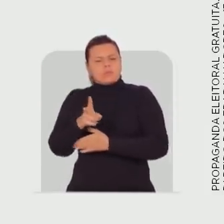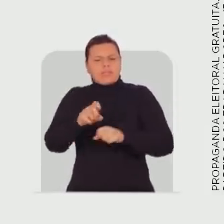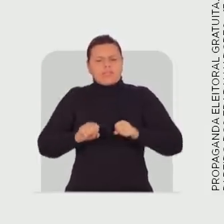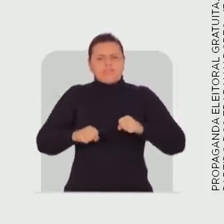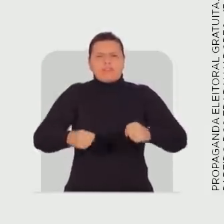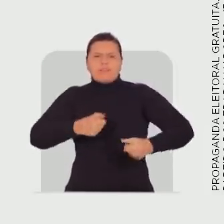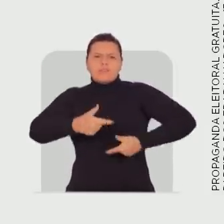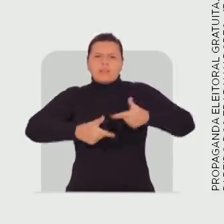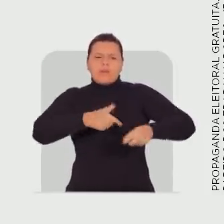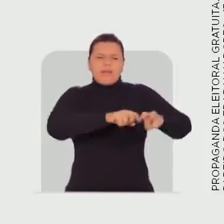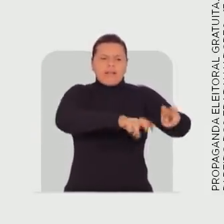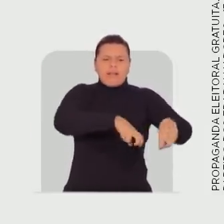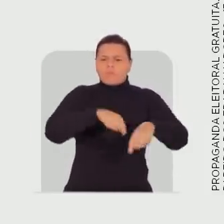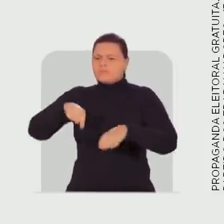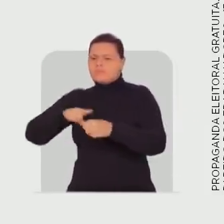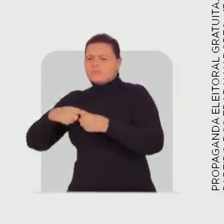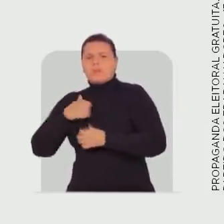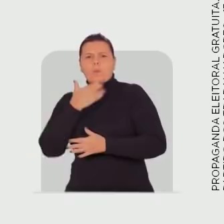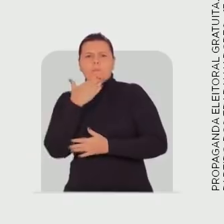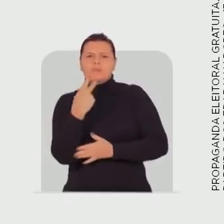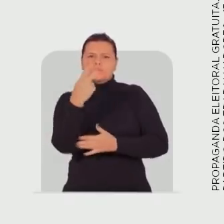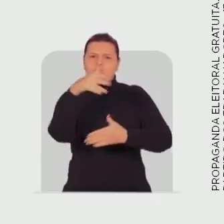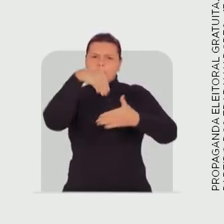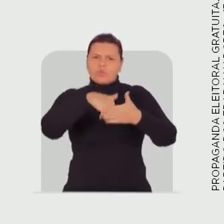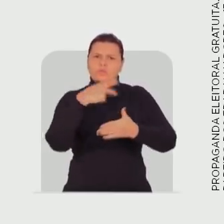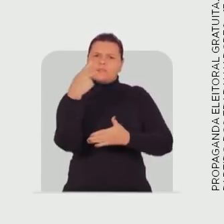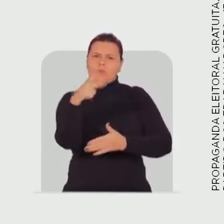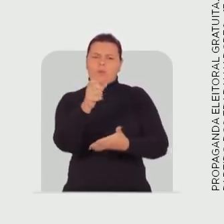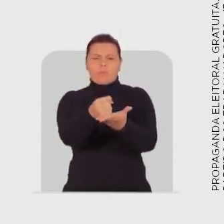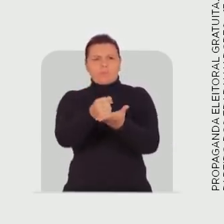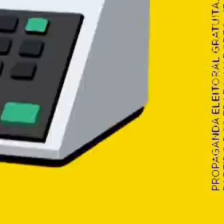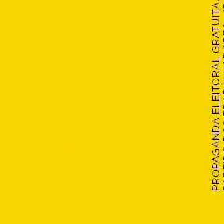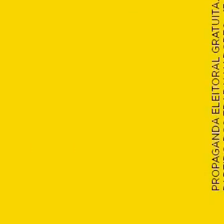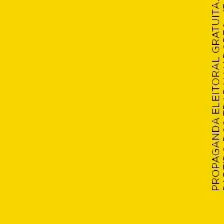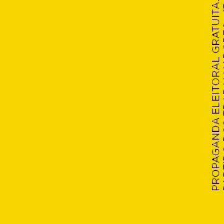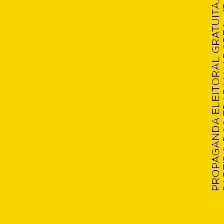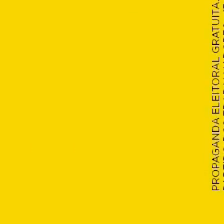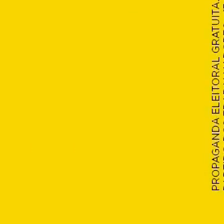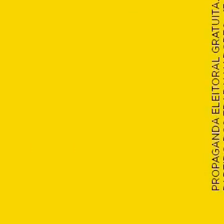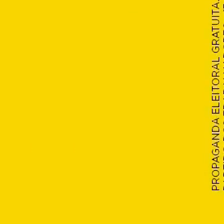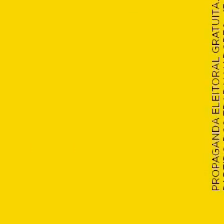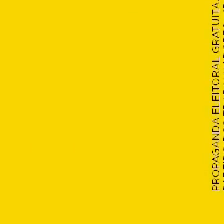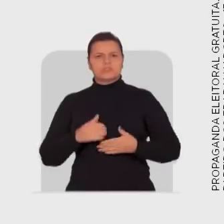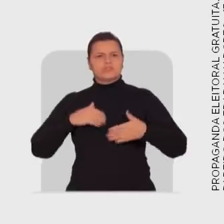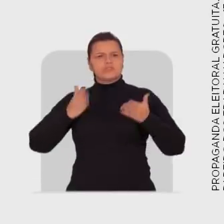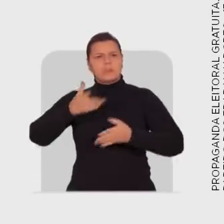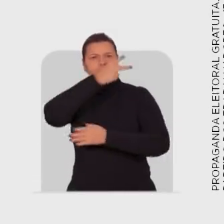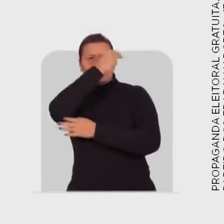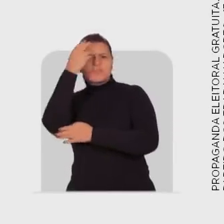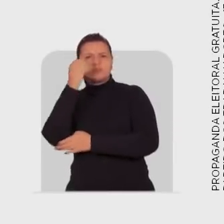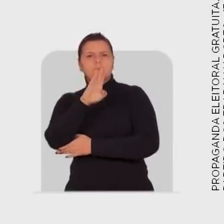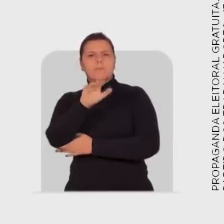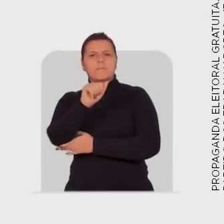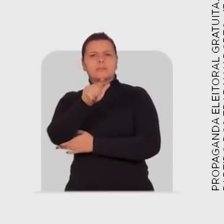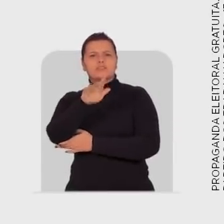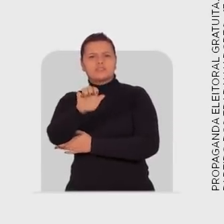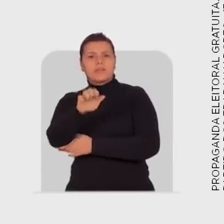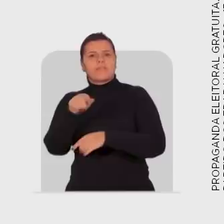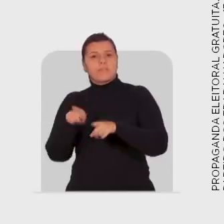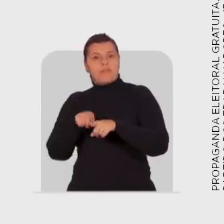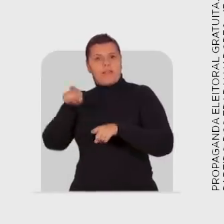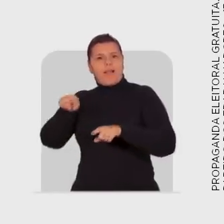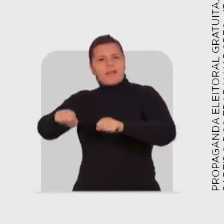defendendo os trabalhadores do campo e da cidade, peço o teu voto e o teu apoio. Time do 13. Fui prefeito de Bagé